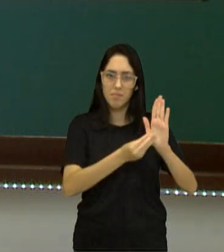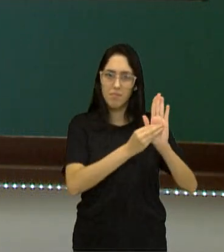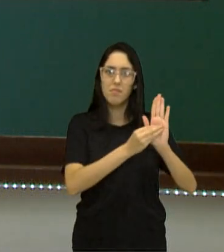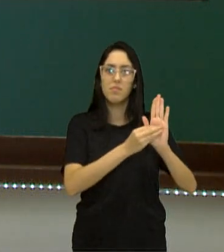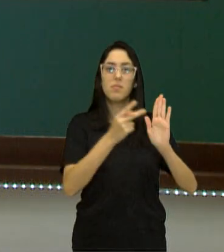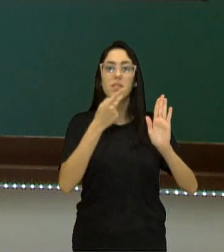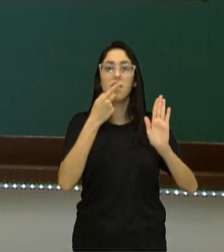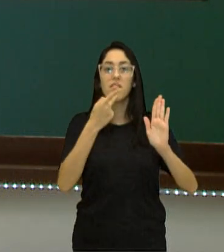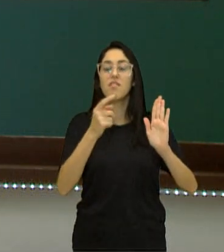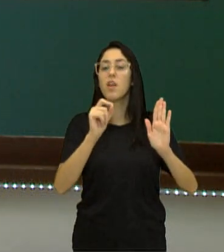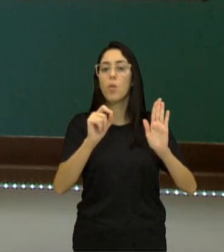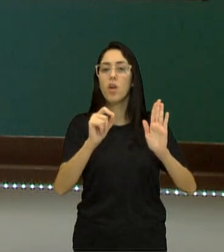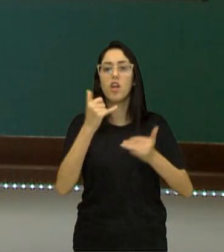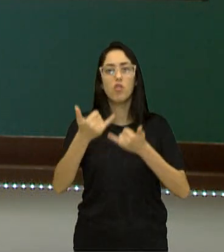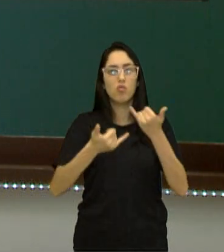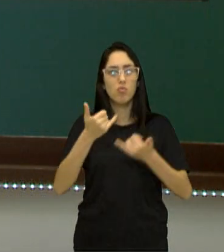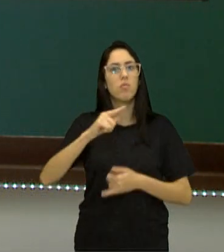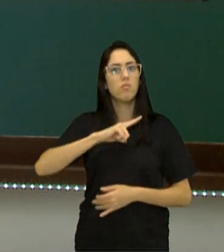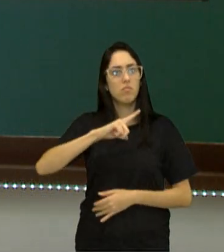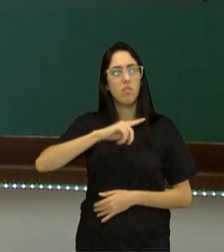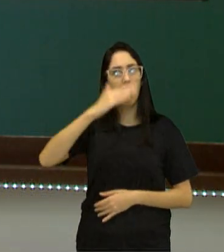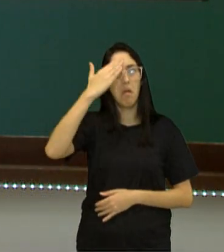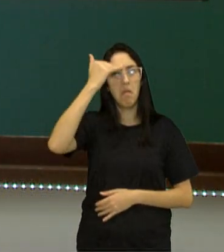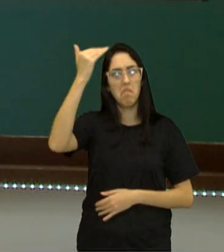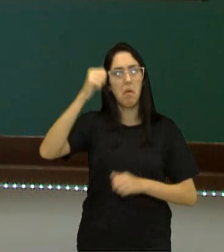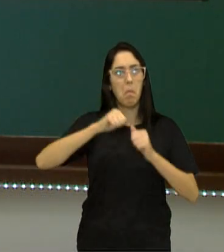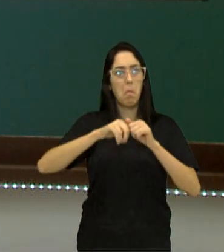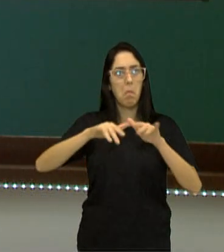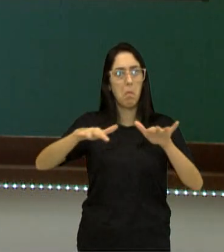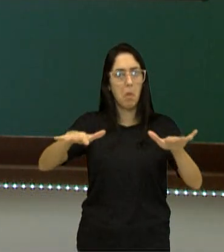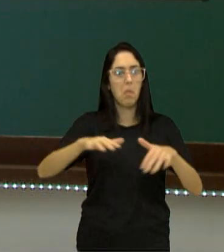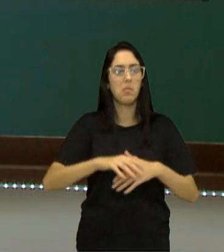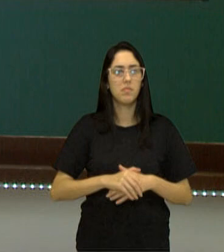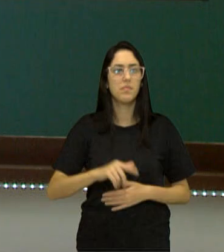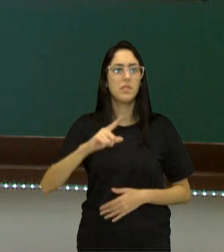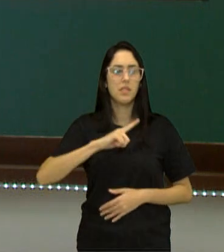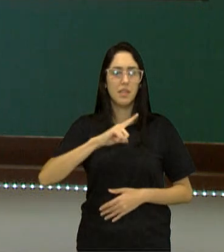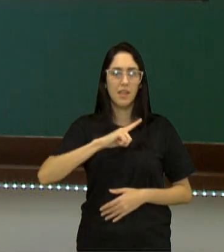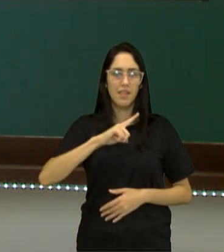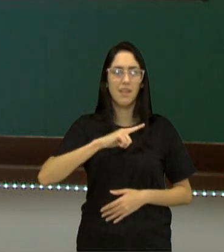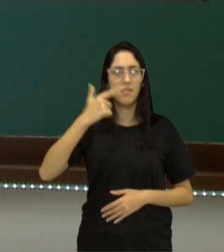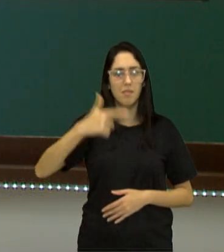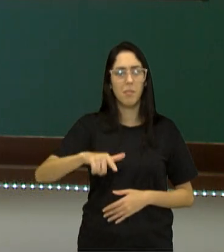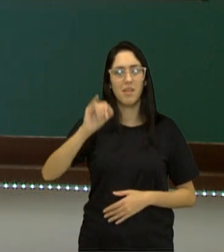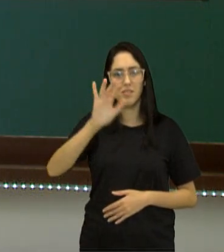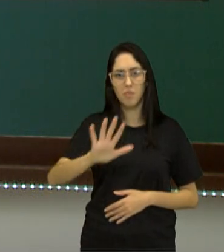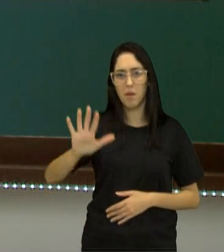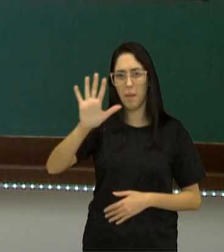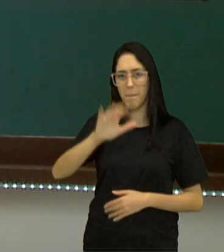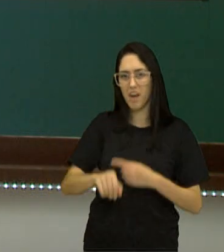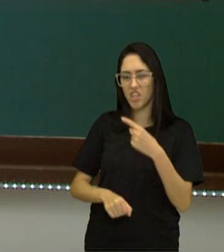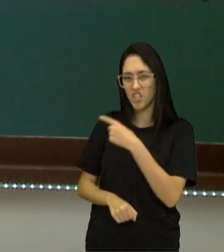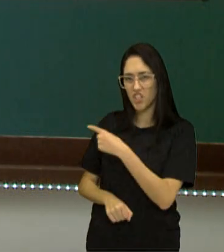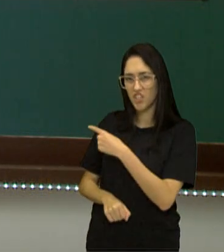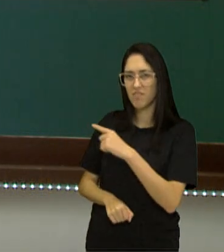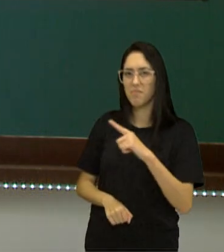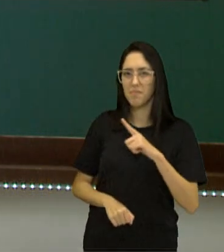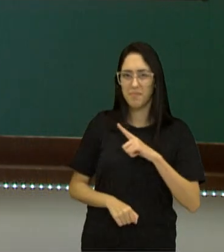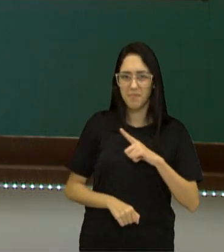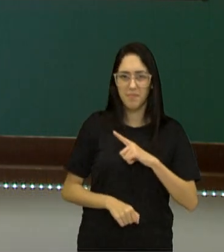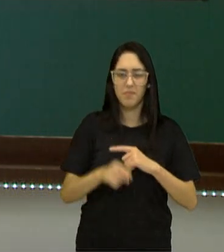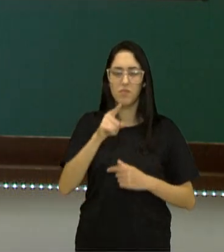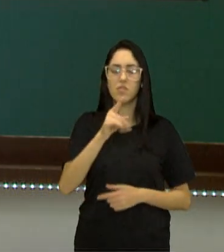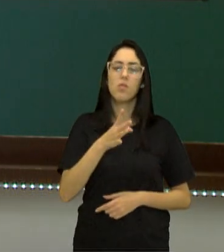o sucesso que ele informou. Aqui temos mais uma imagem do Free Fire para você